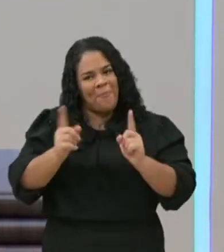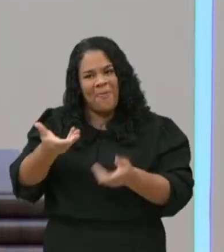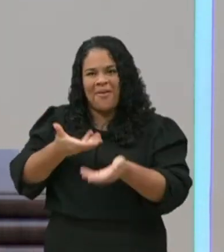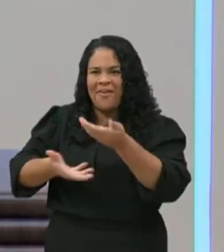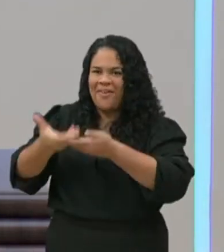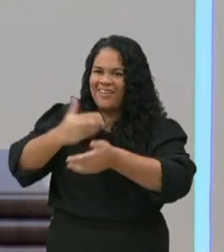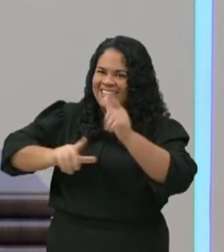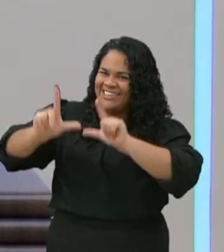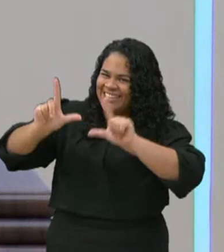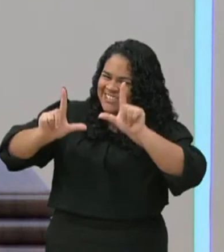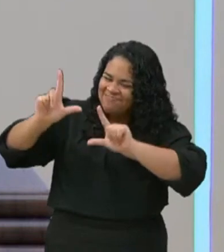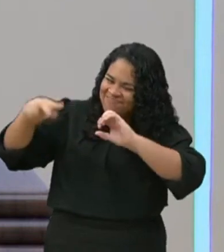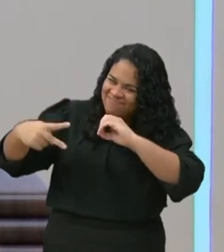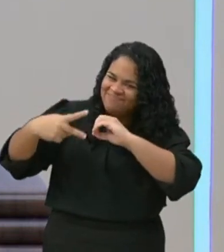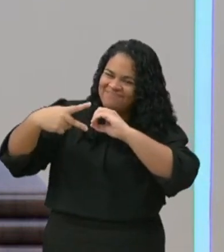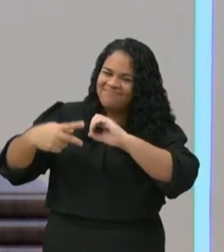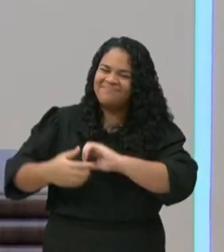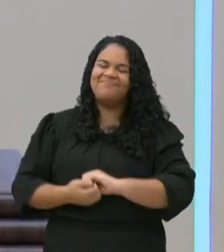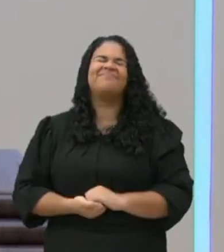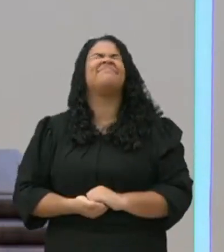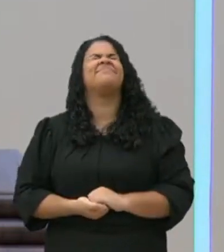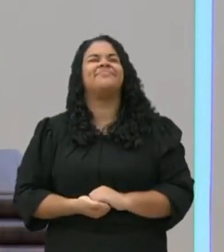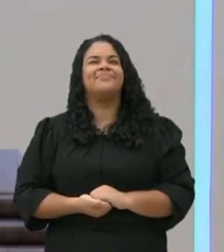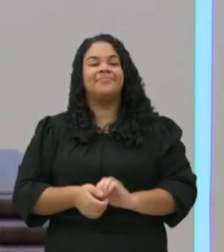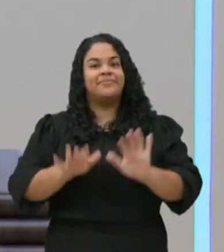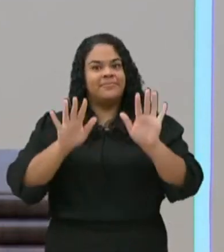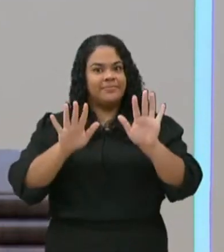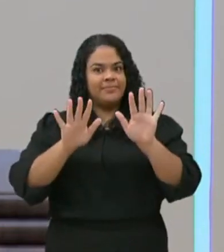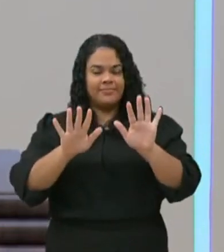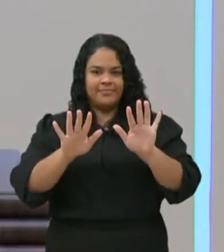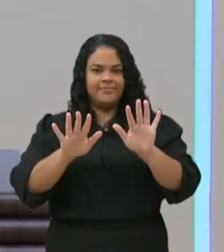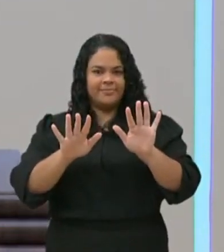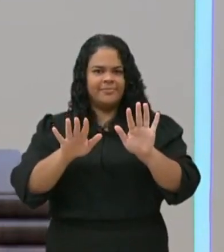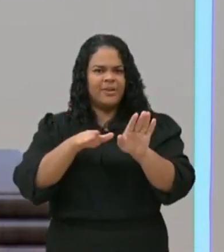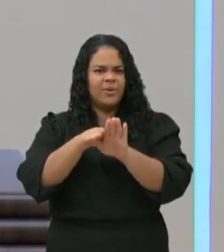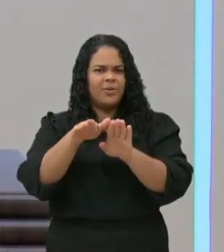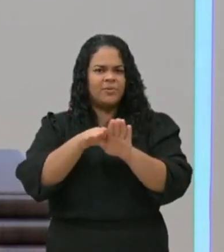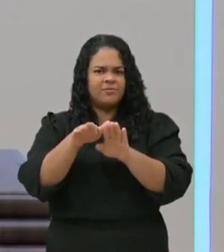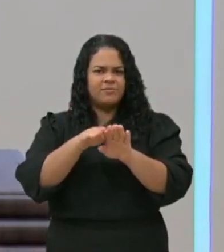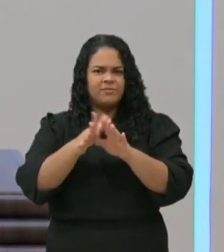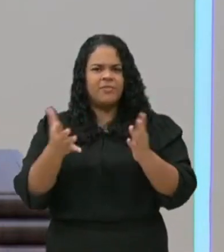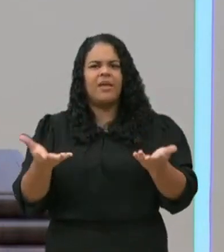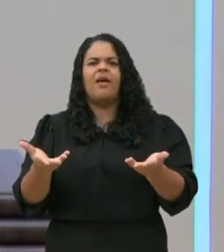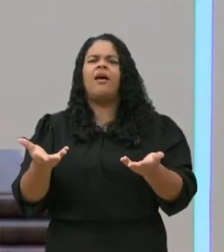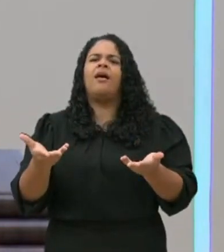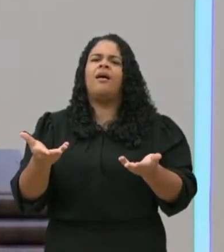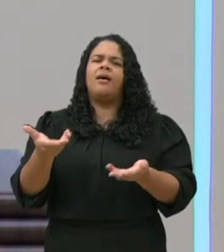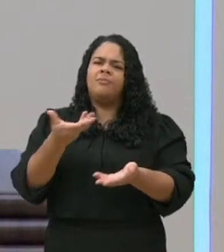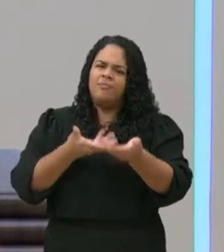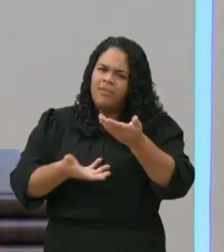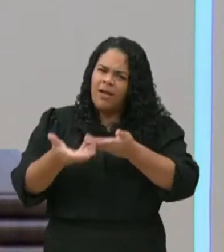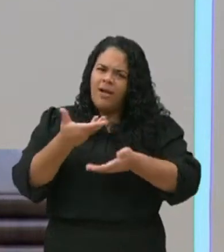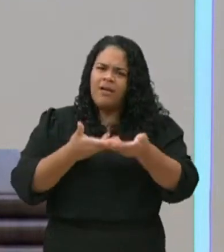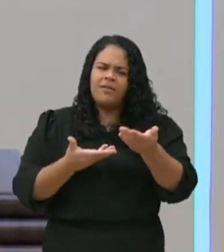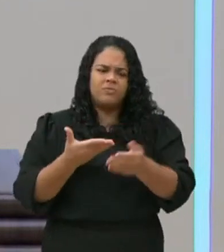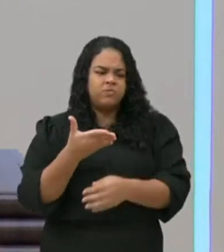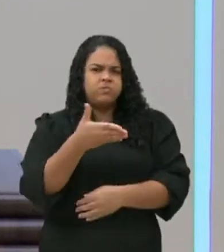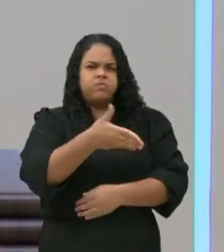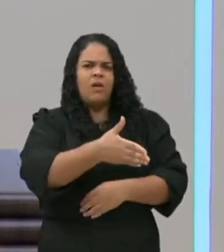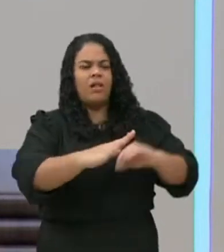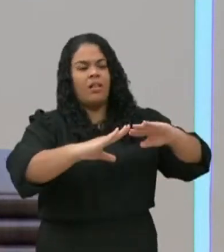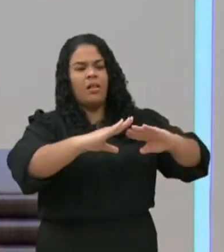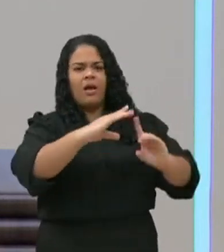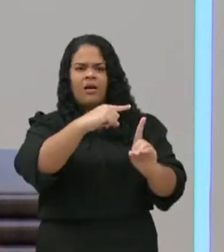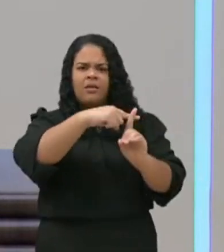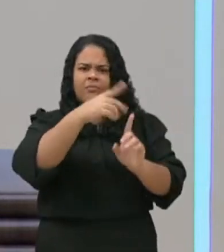Me permita dizer-lhe algo, nunca deixe de ir ao culto, cultuar com a gente, é muito bom ter você com